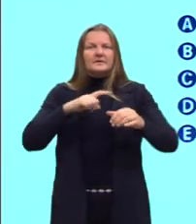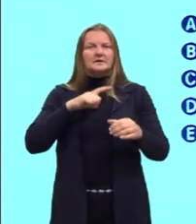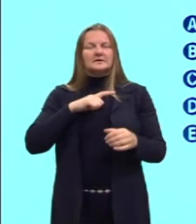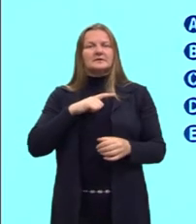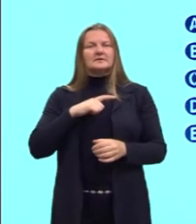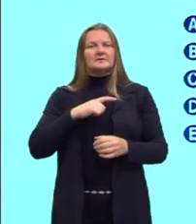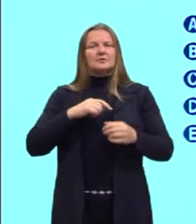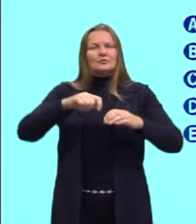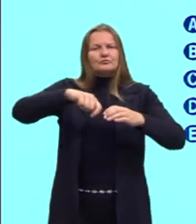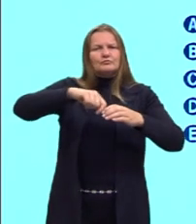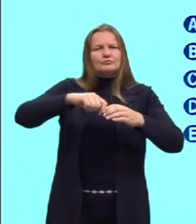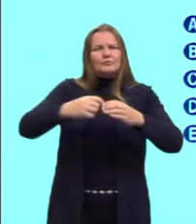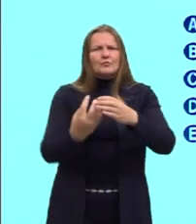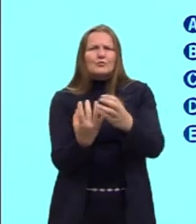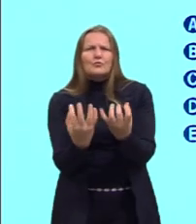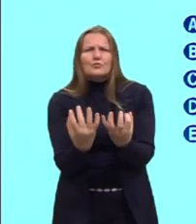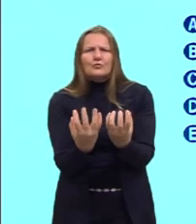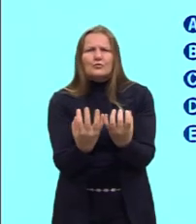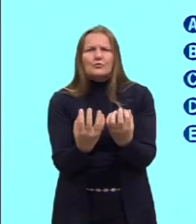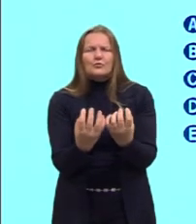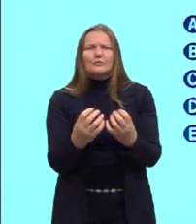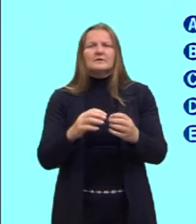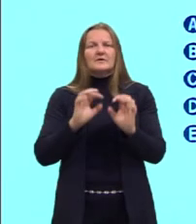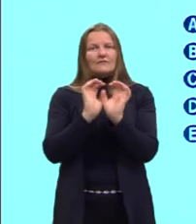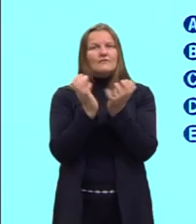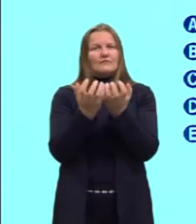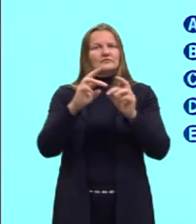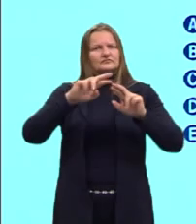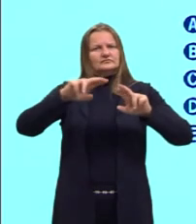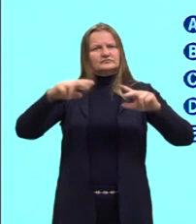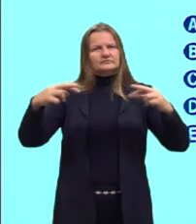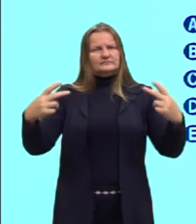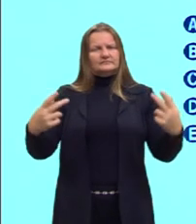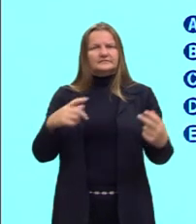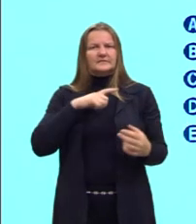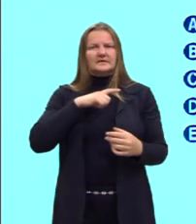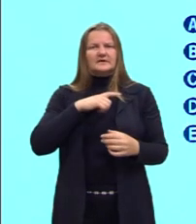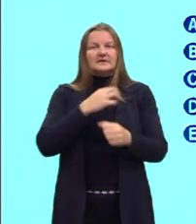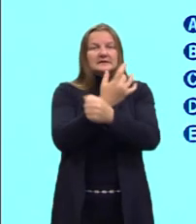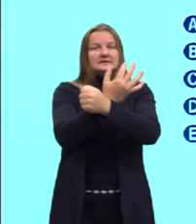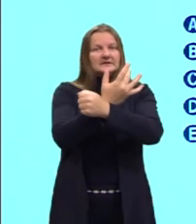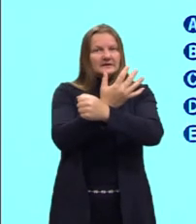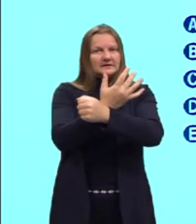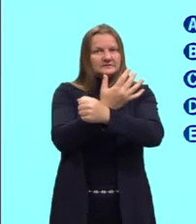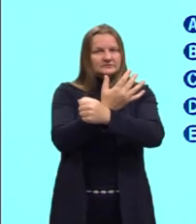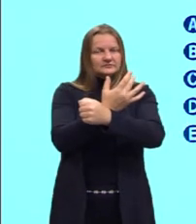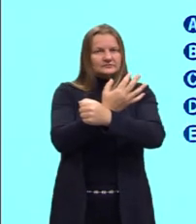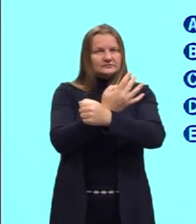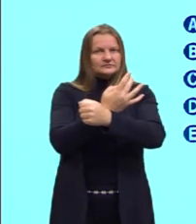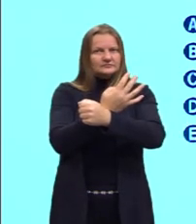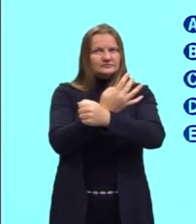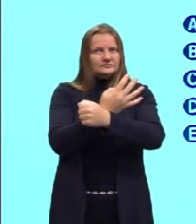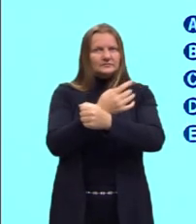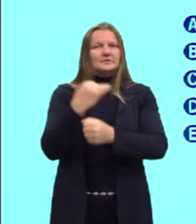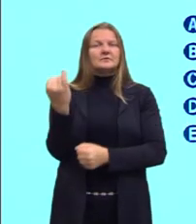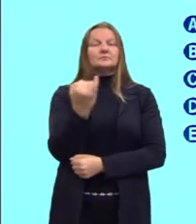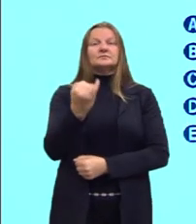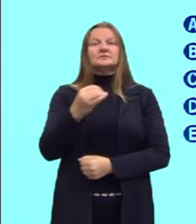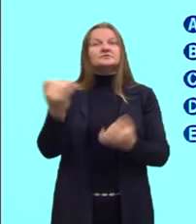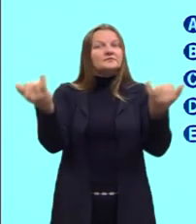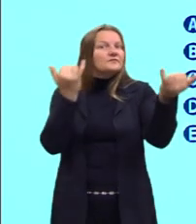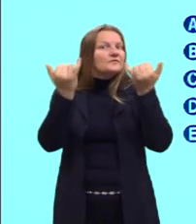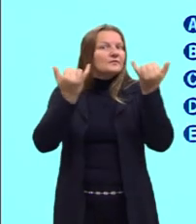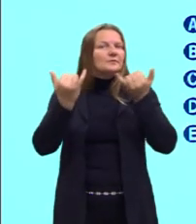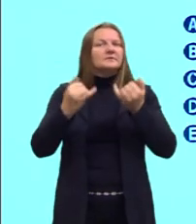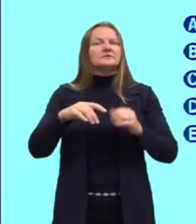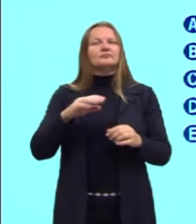o cozimento de verduras e vegetais, quando o meio está ácido, e aí é muito importante levar essa informação